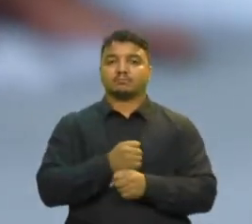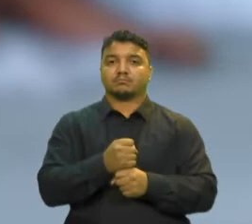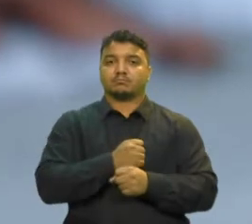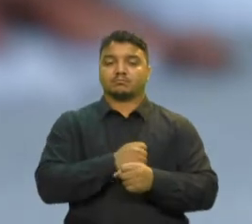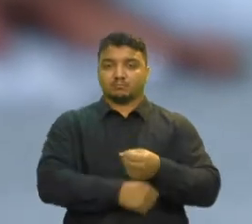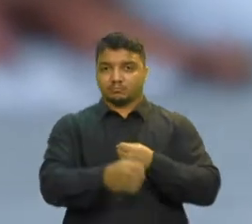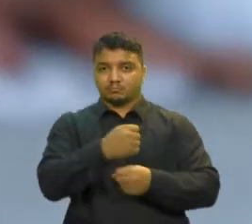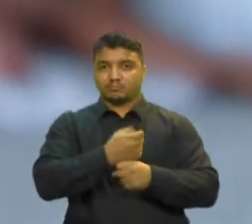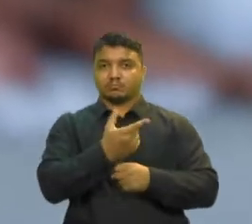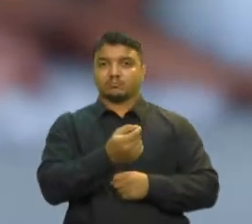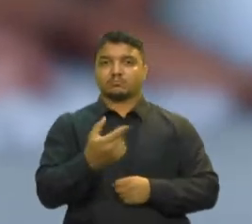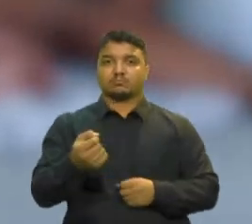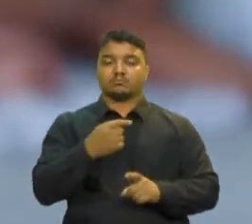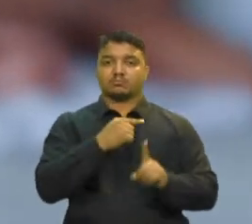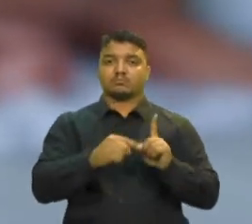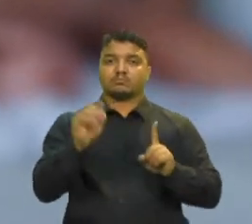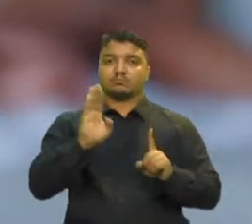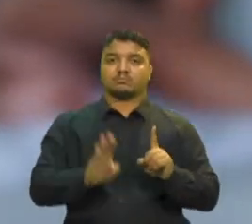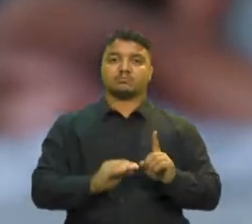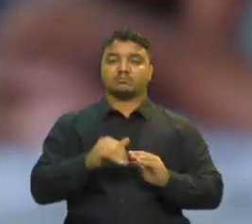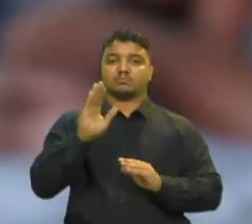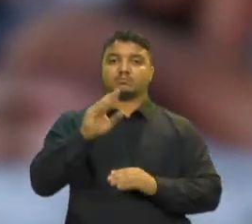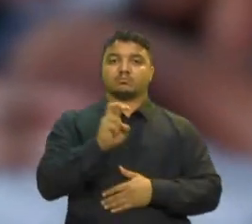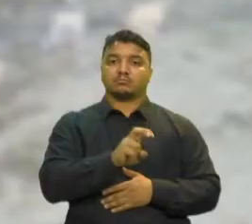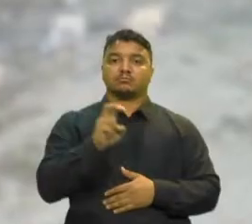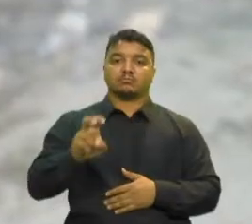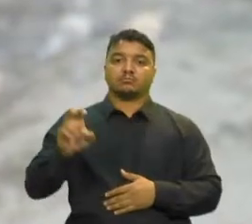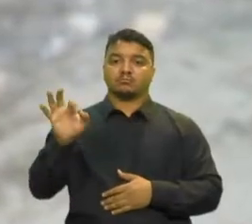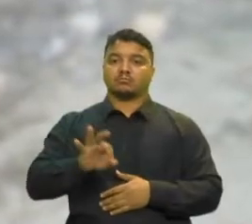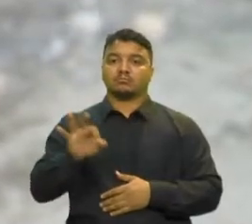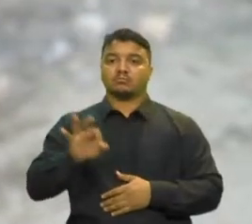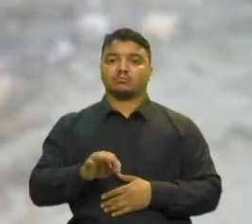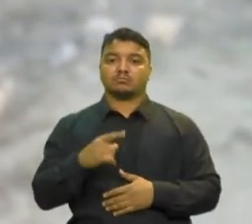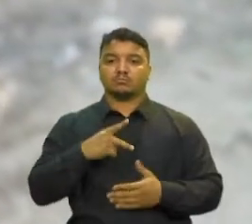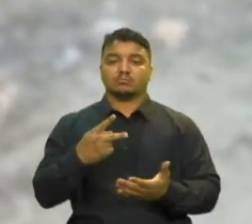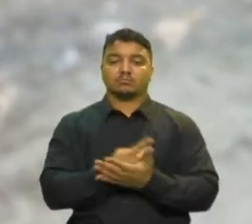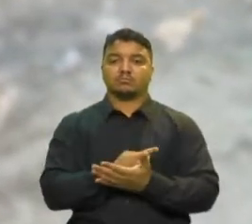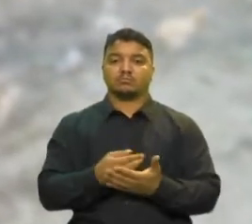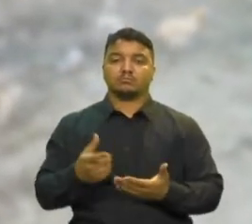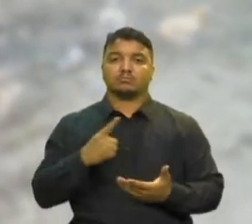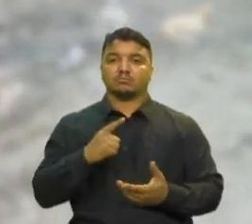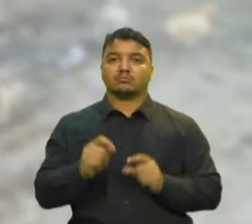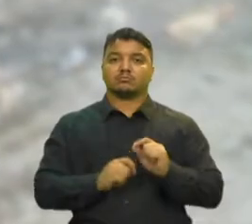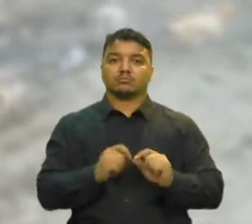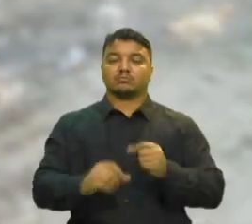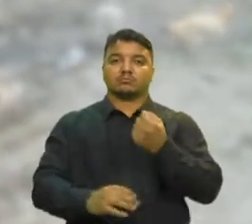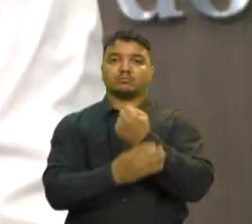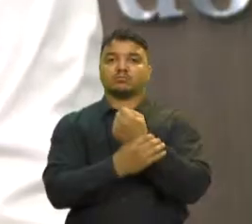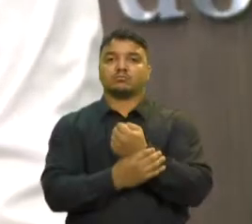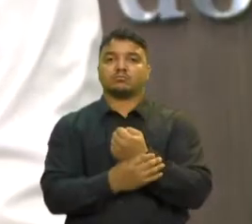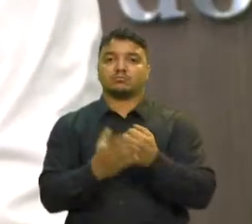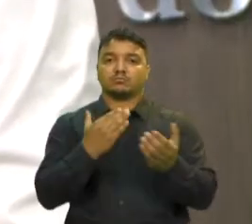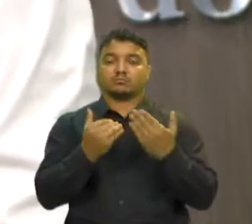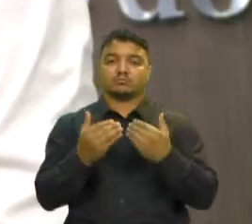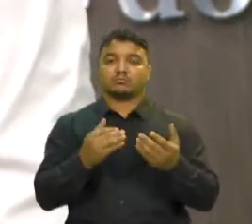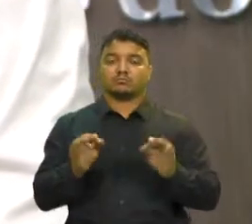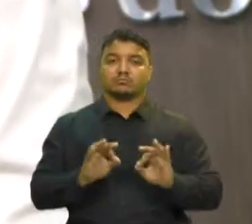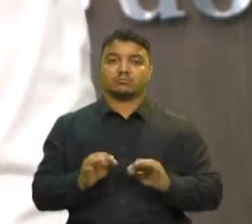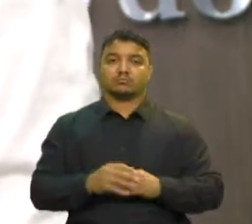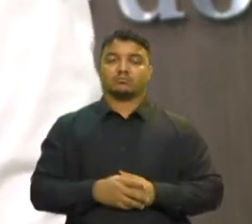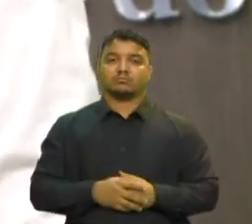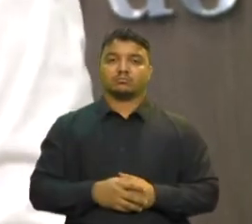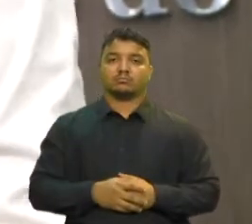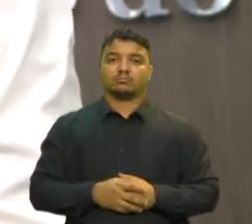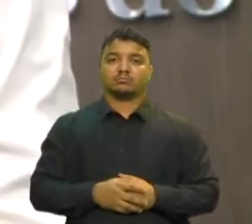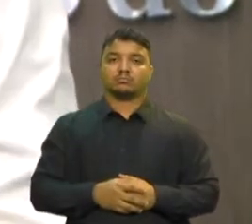metade dos brasileiros, 55%, sofriam de algum tipo de insegurança alimentar O deputado Carlos